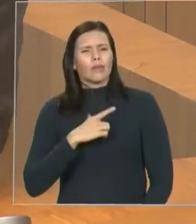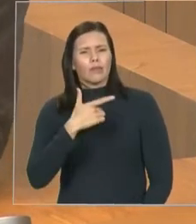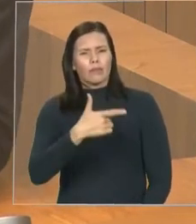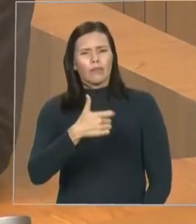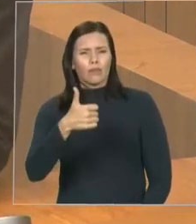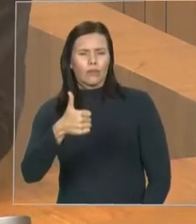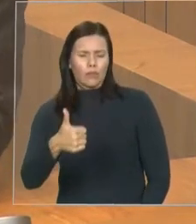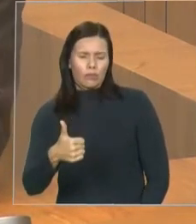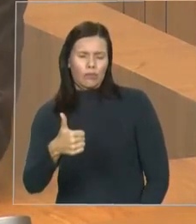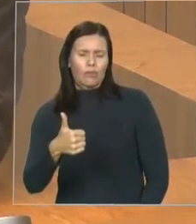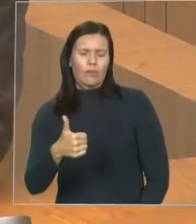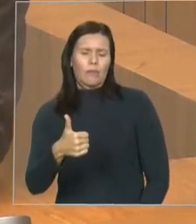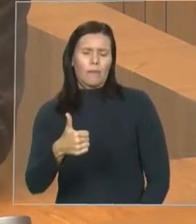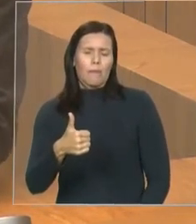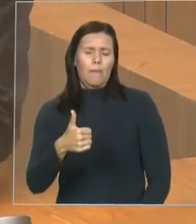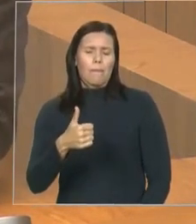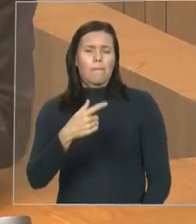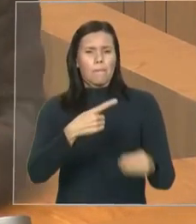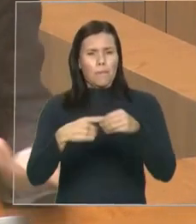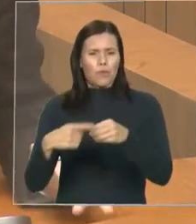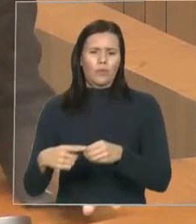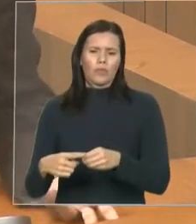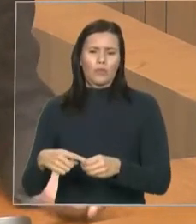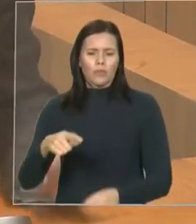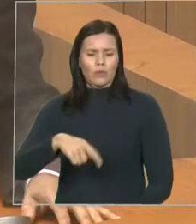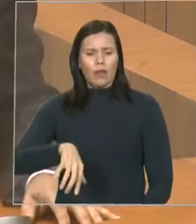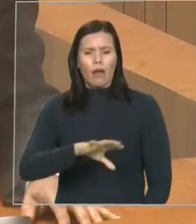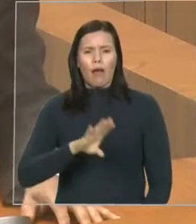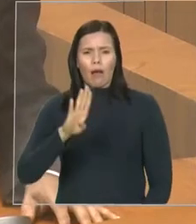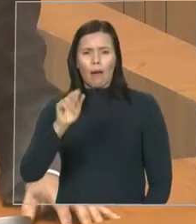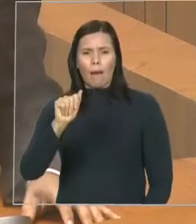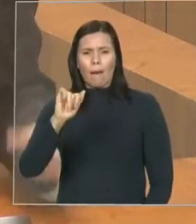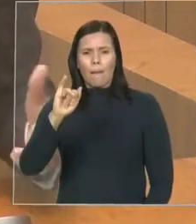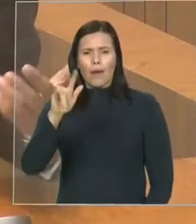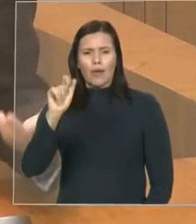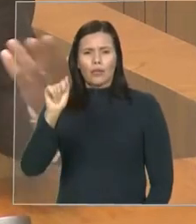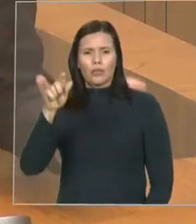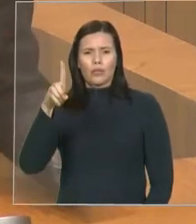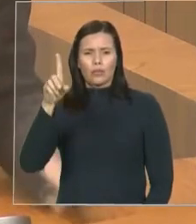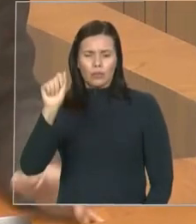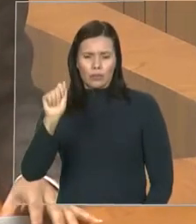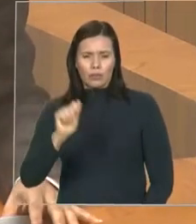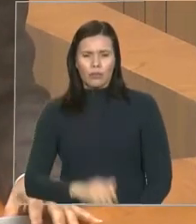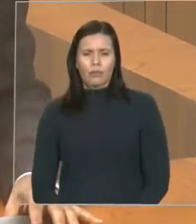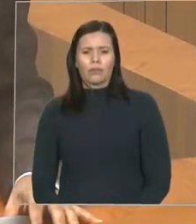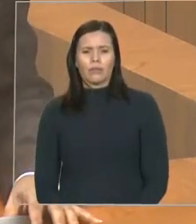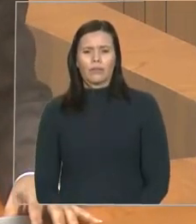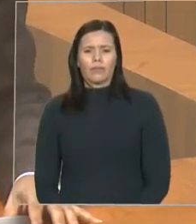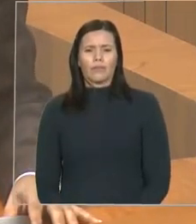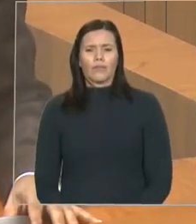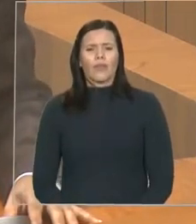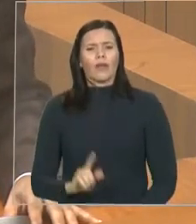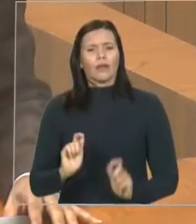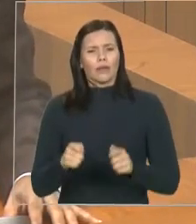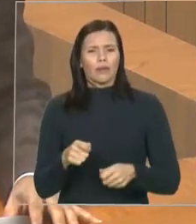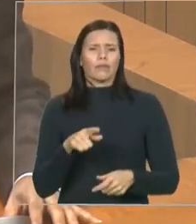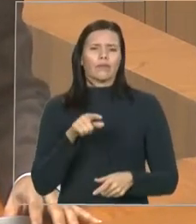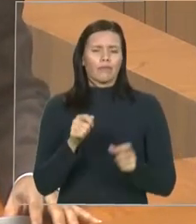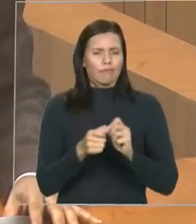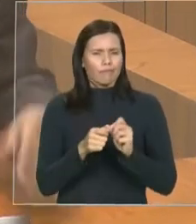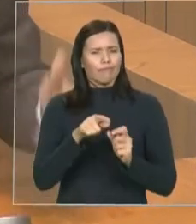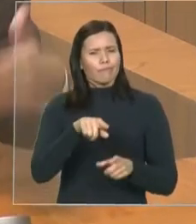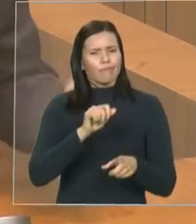Então os baixadeiros podiam fazer a prova da Polícia Militar em Pinheiro. E o governador acatou a nossa solicitação,